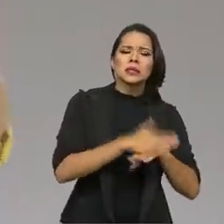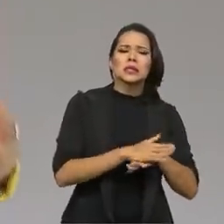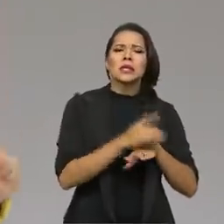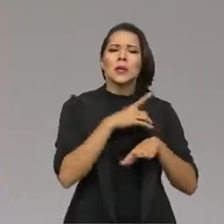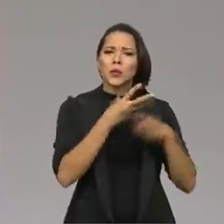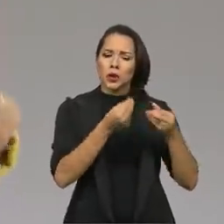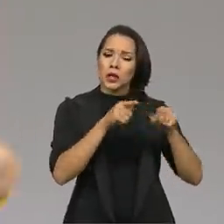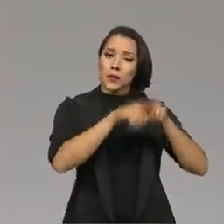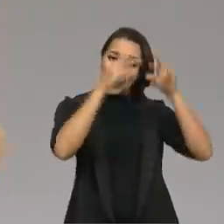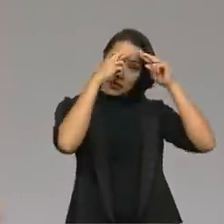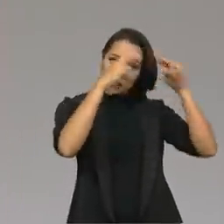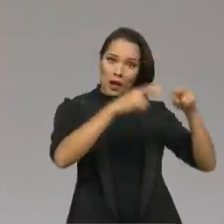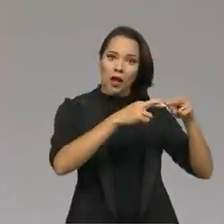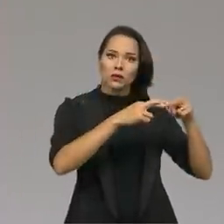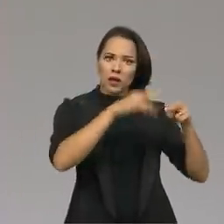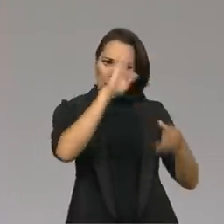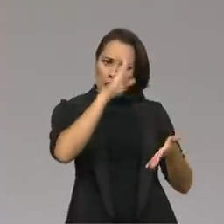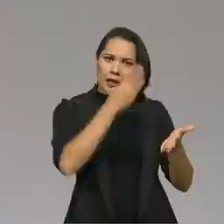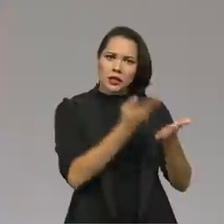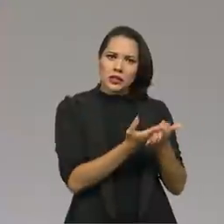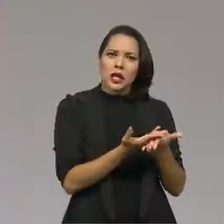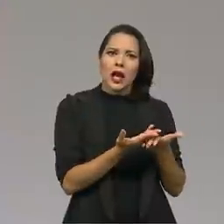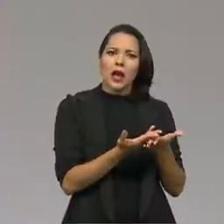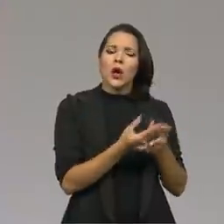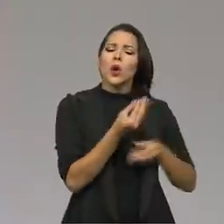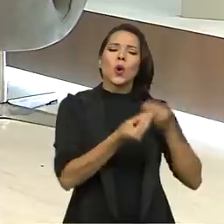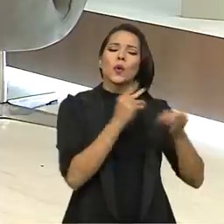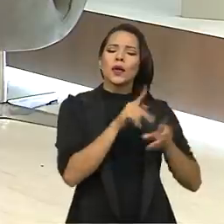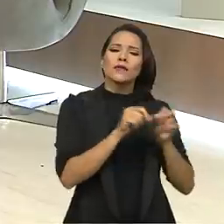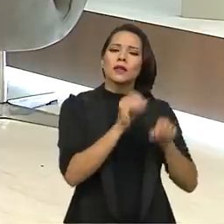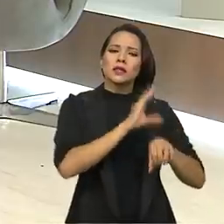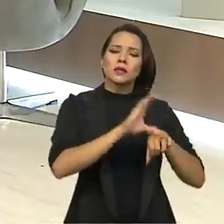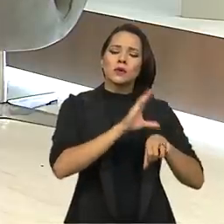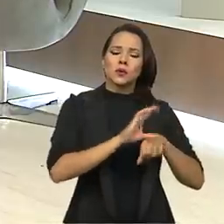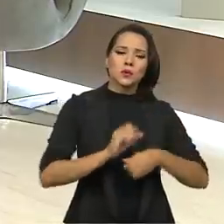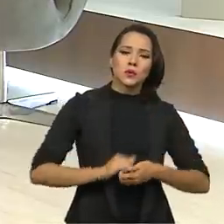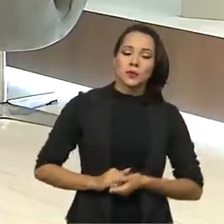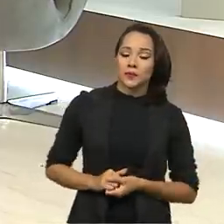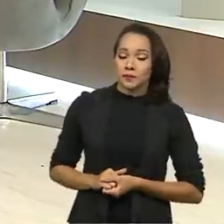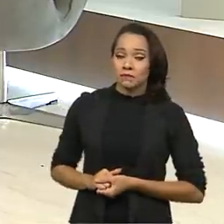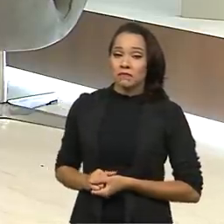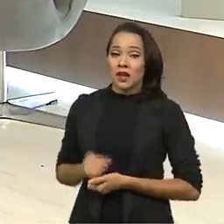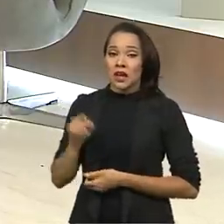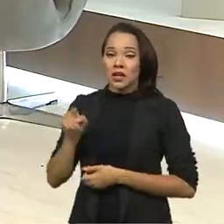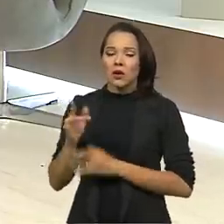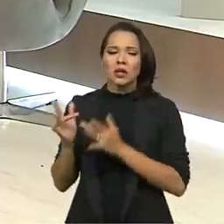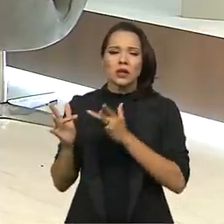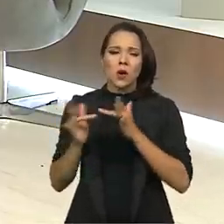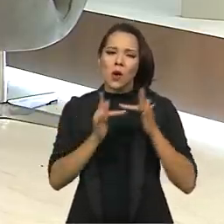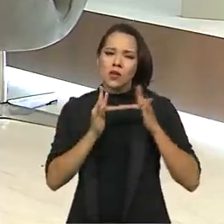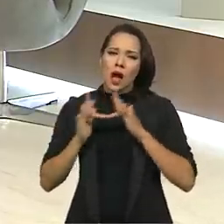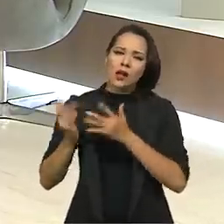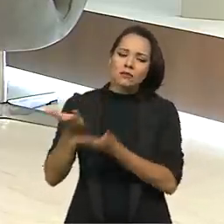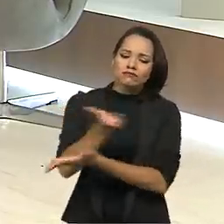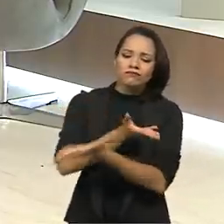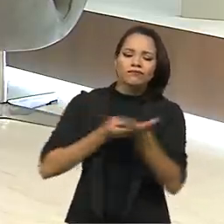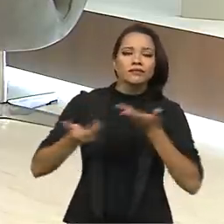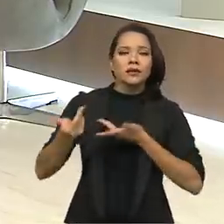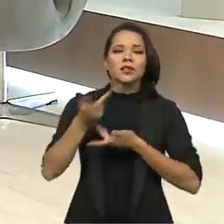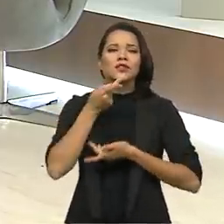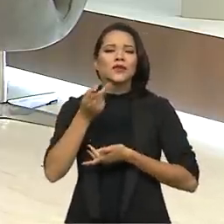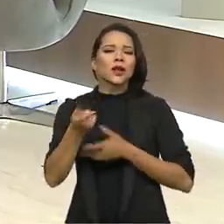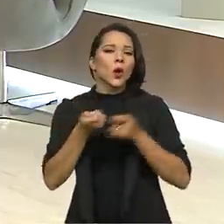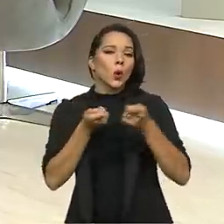inclusive, respeito a essas crenças, tudo, né? Como é que são feitas essas capacitações? Essa relação mútua, a gente chama de controle